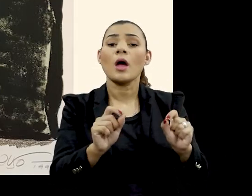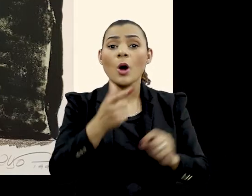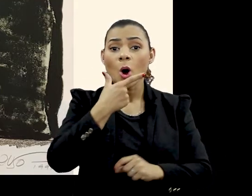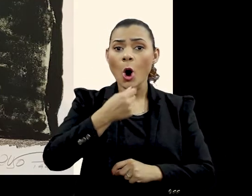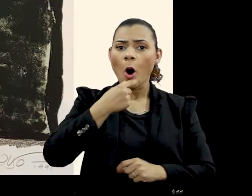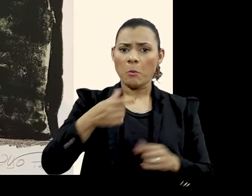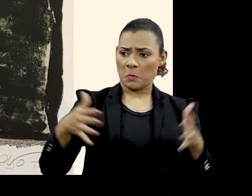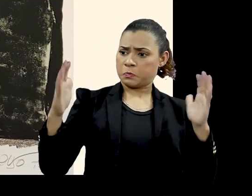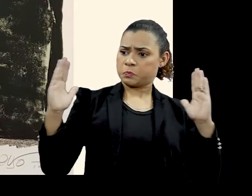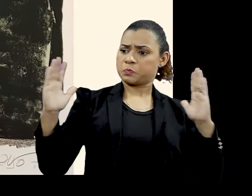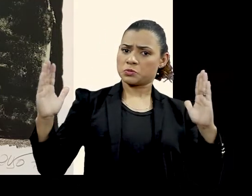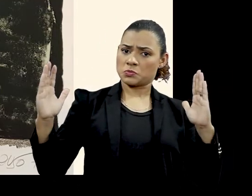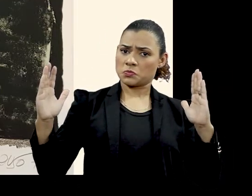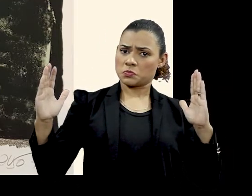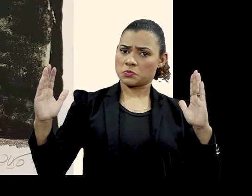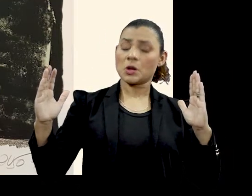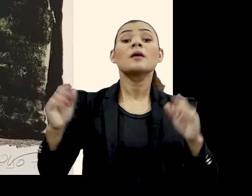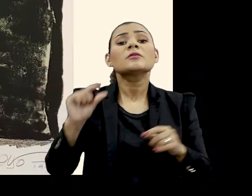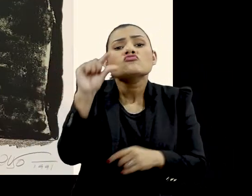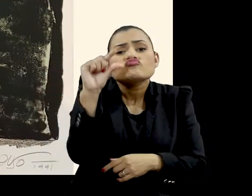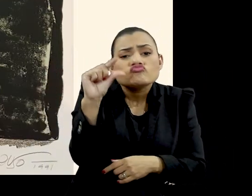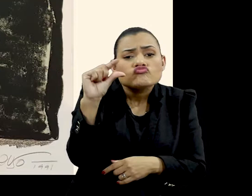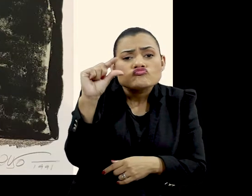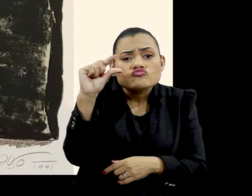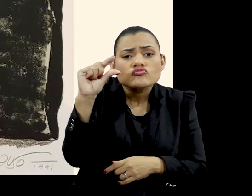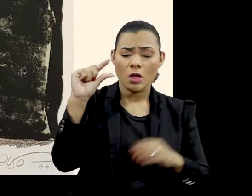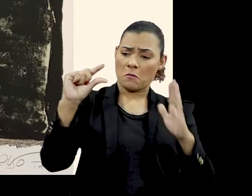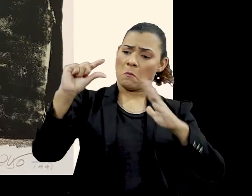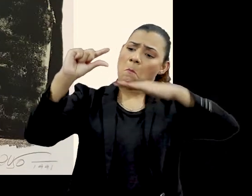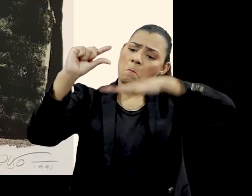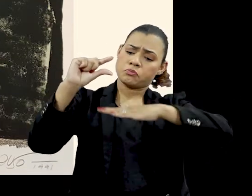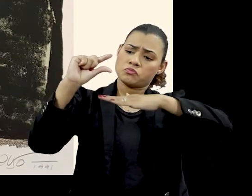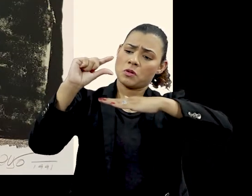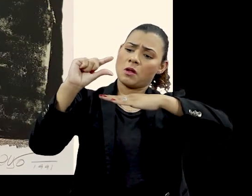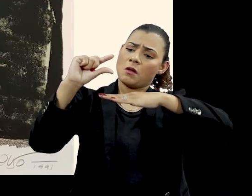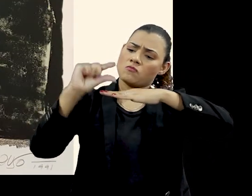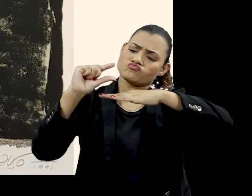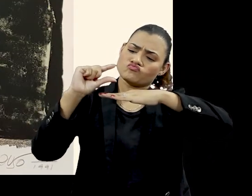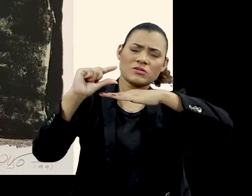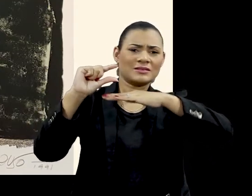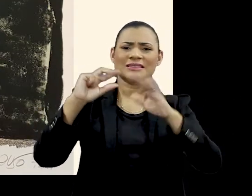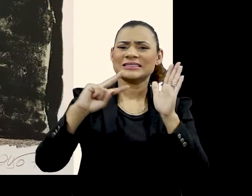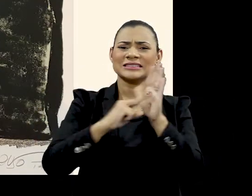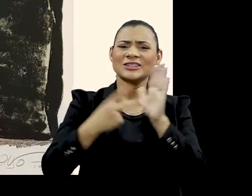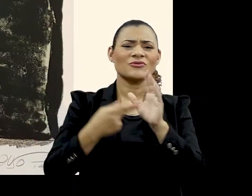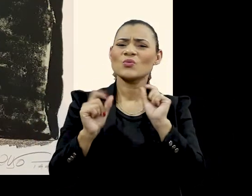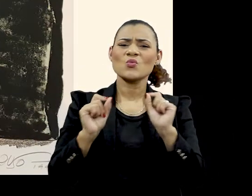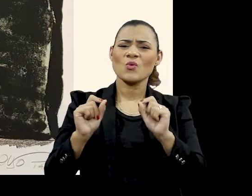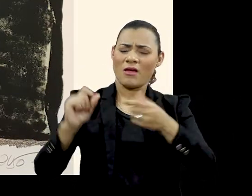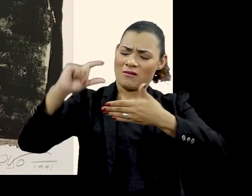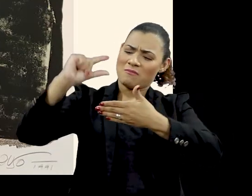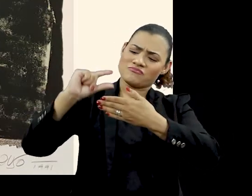Tem um homem muito grande que está tombado E um homem pequenininho que está em cima dele O que será que isso quer dizer?